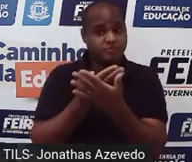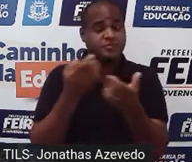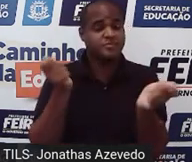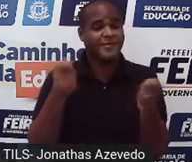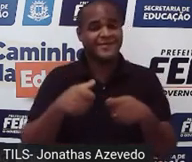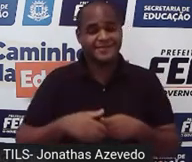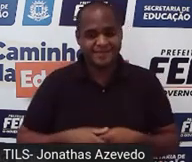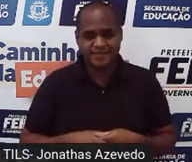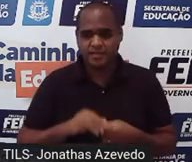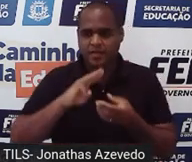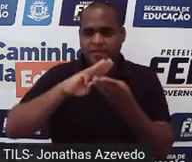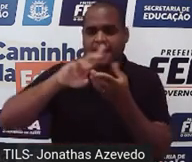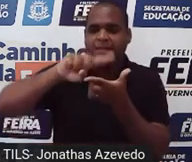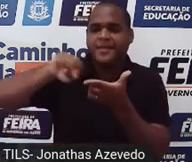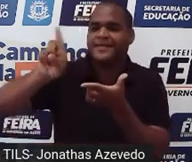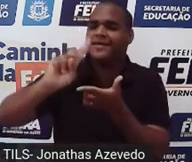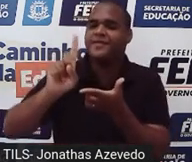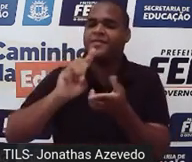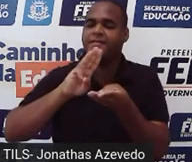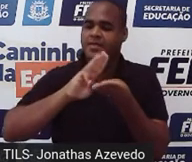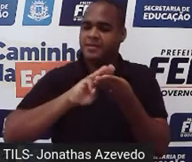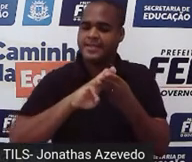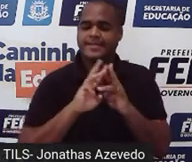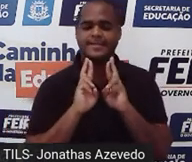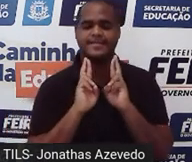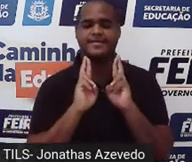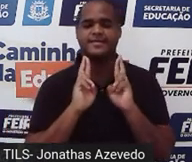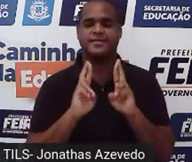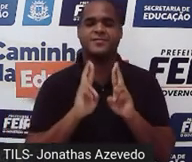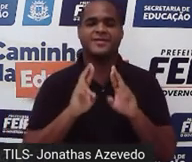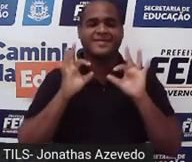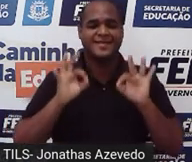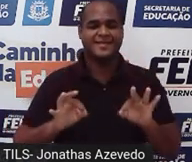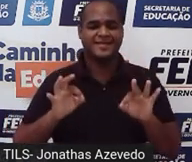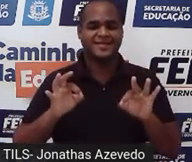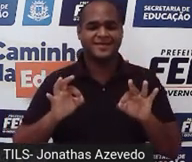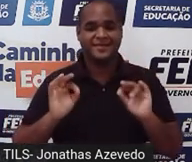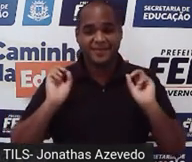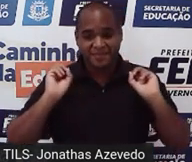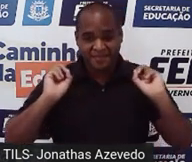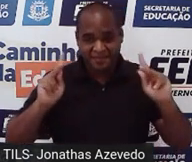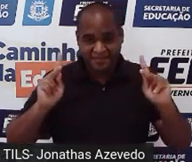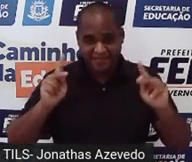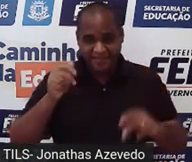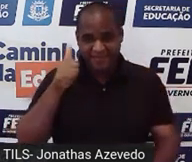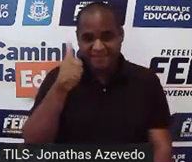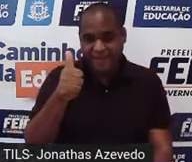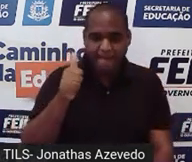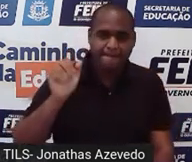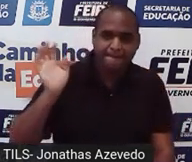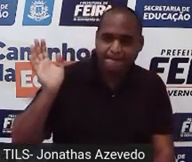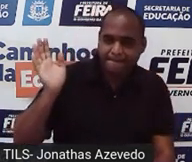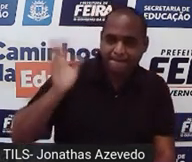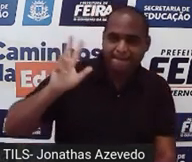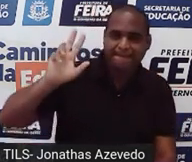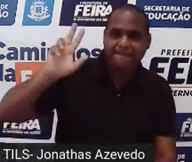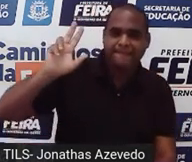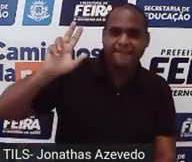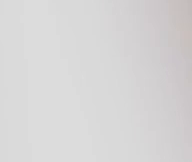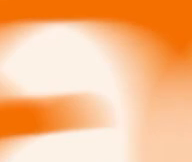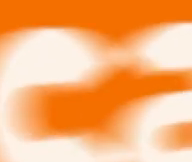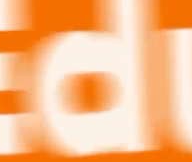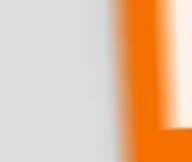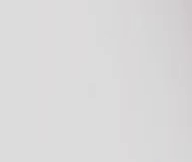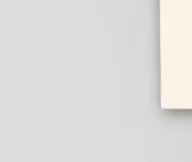sim, que matemática não é problema, matemática é solução, tá bom? É isso aí, valeu, bye, bye.